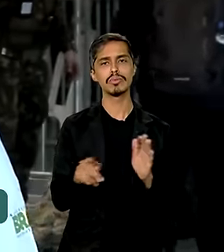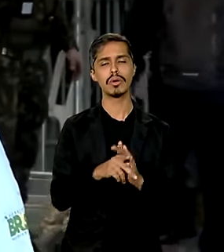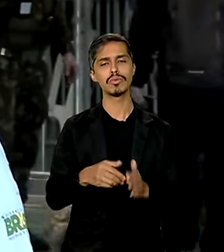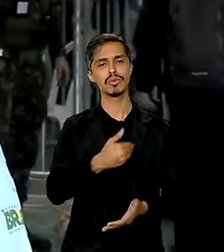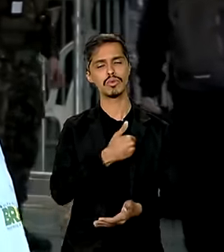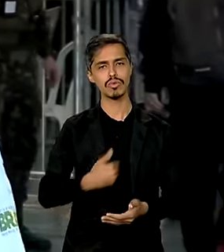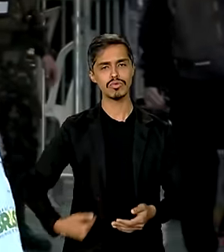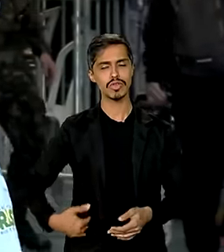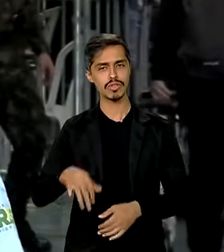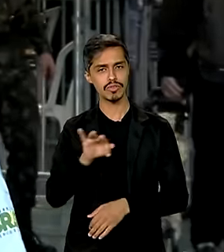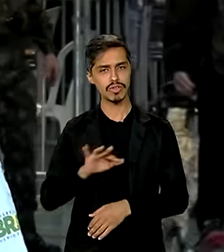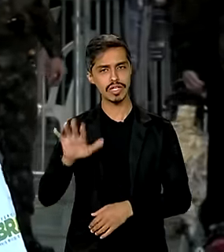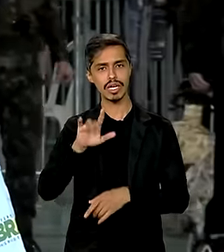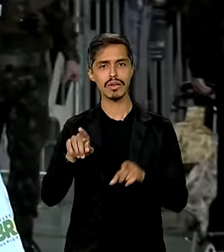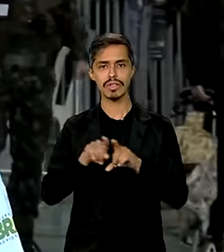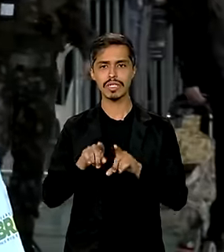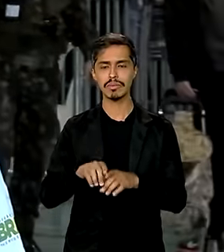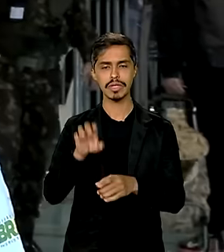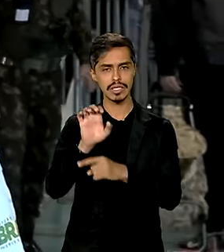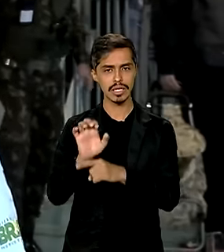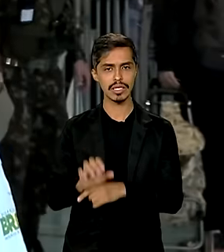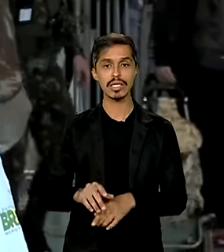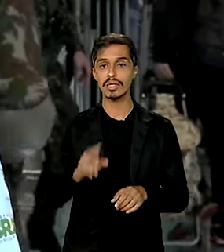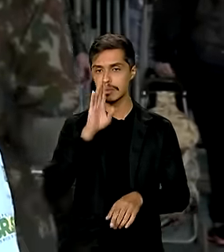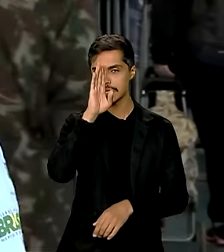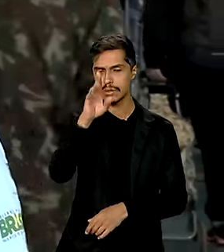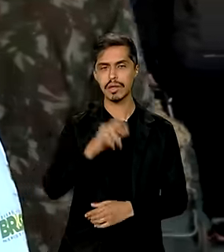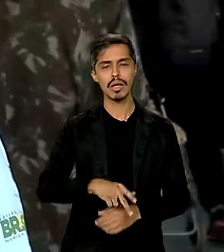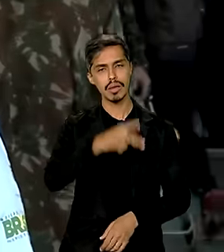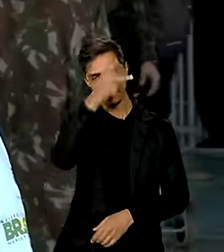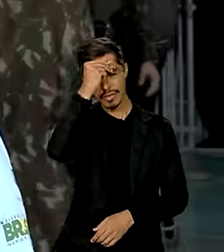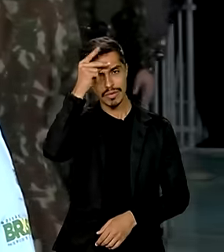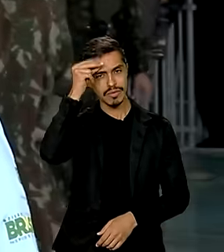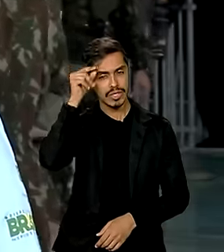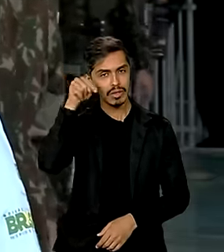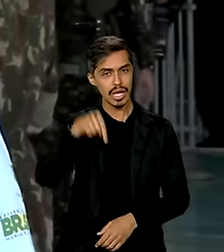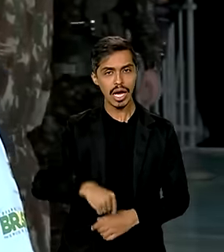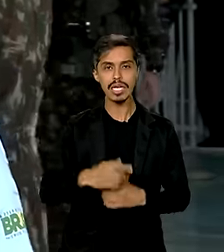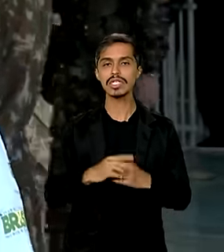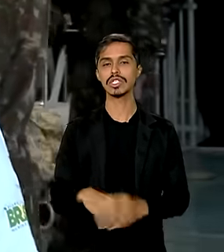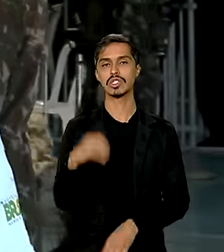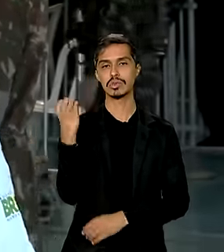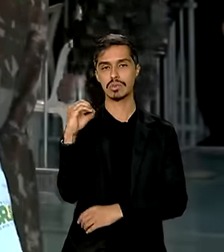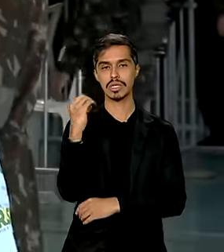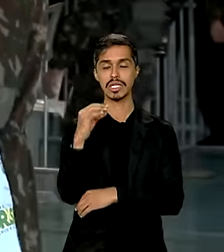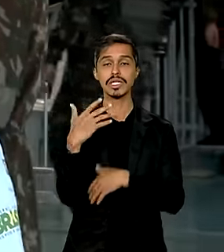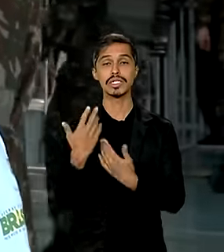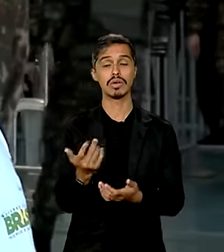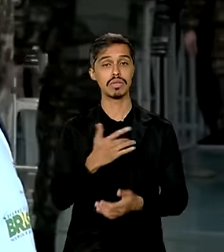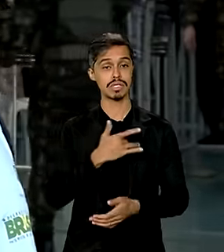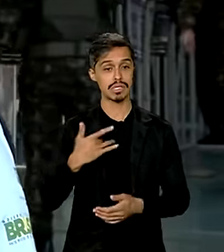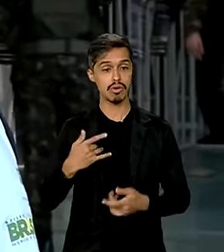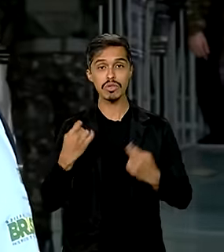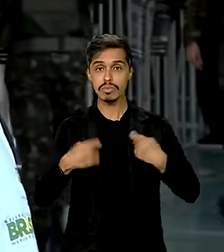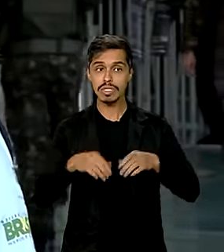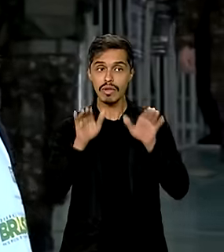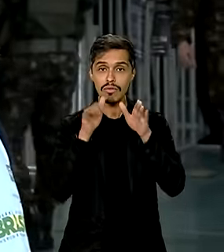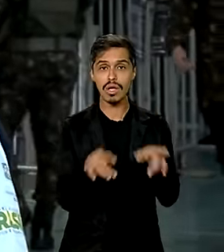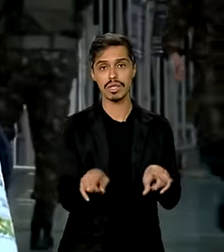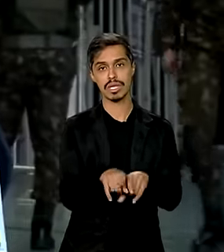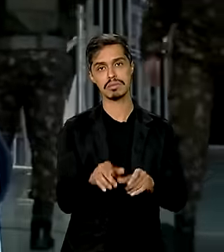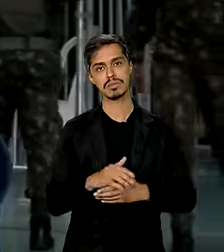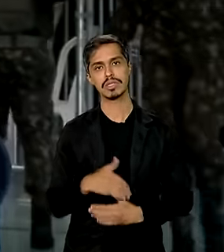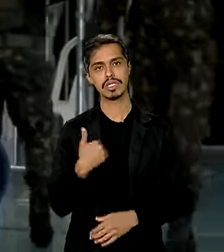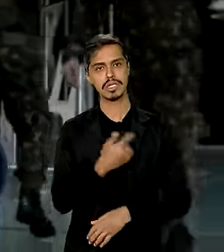do governo estadual e principalmente aqui da Prefeitura de Porto Alegre, essa região tão atingida e a saúde não podia ficar de fora. Então nós temos